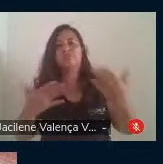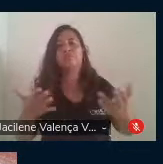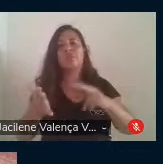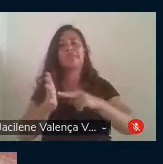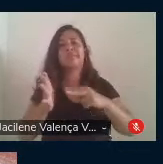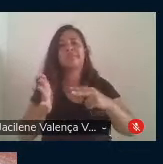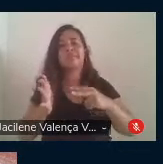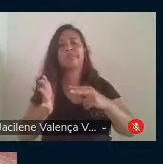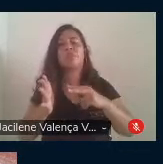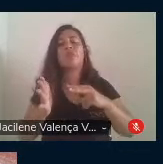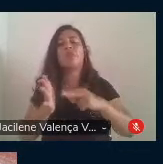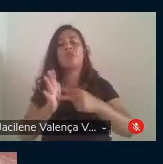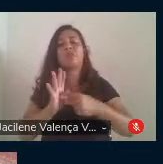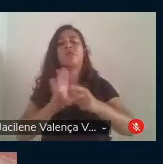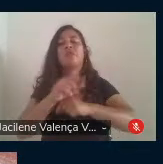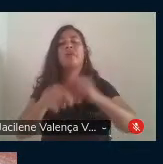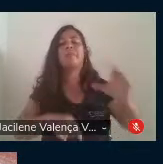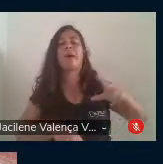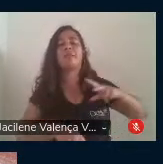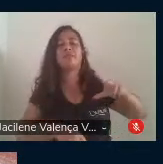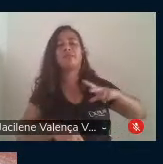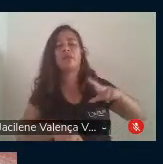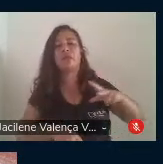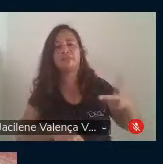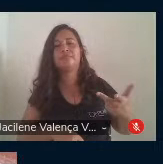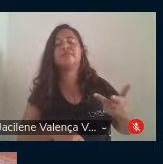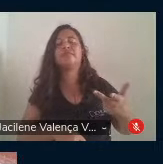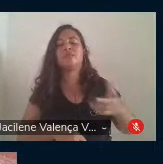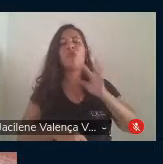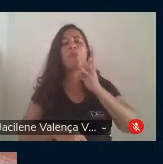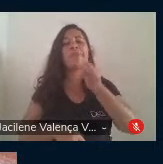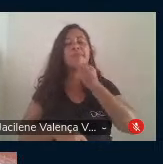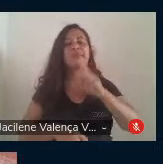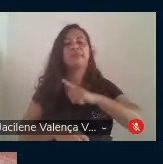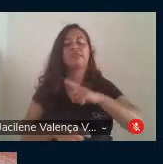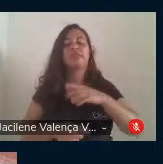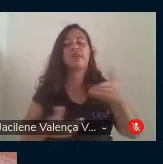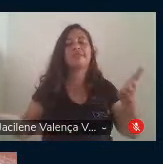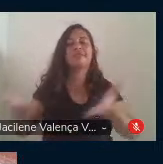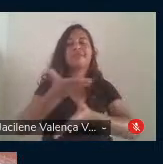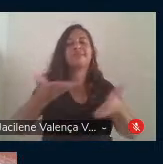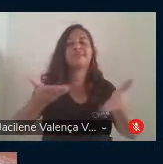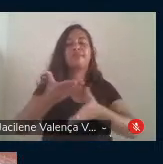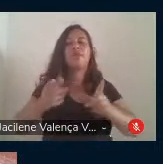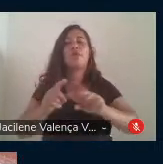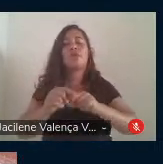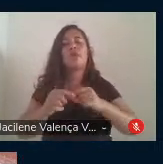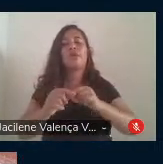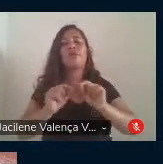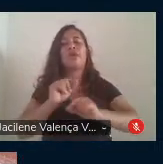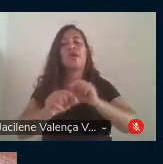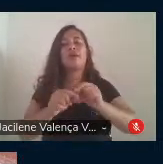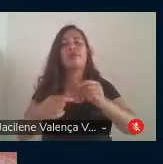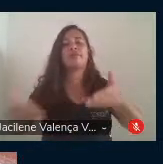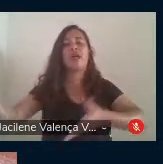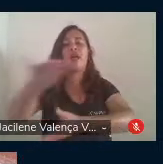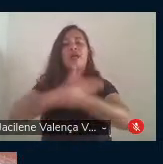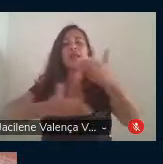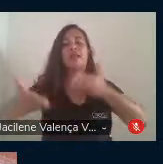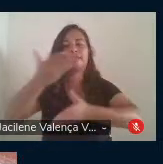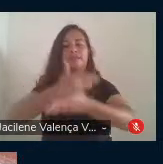abordá-la de forma particular, mesmo compreendendo que há entre eles uma intrínseca e profunda relação dialética.